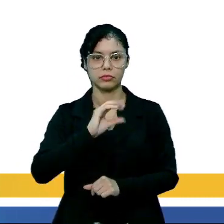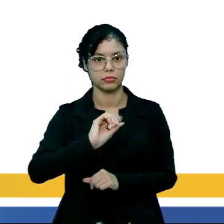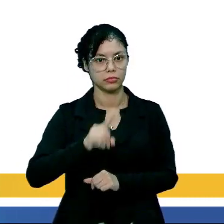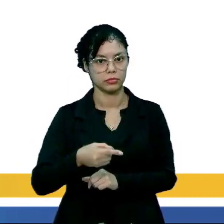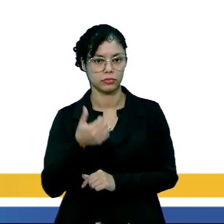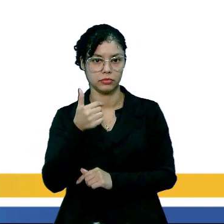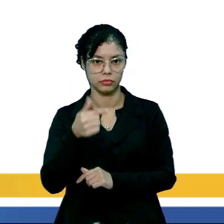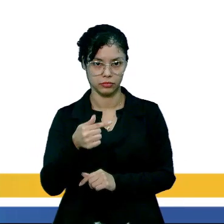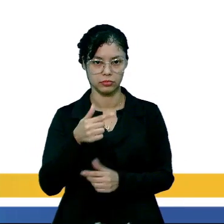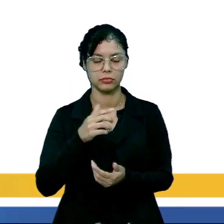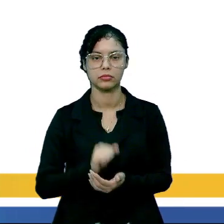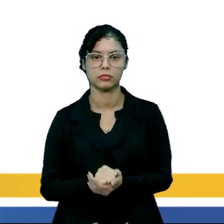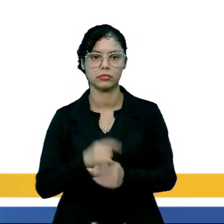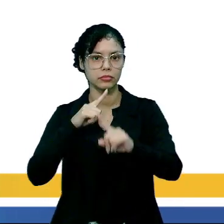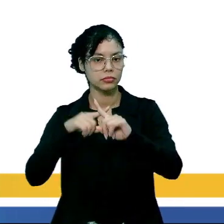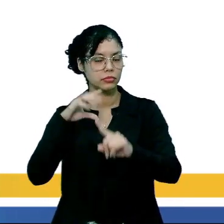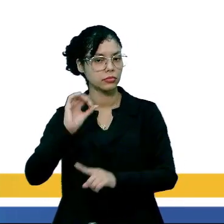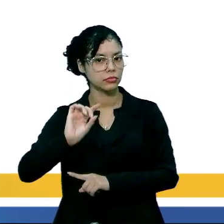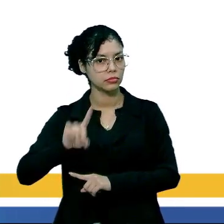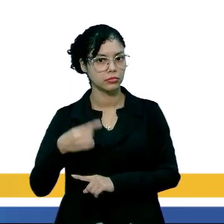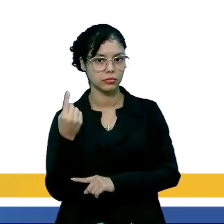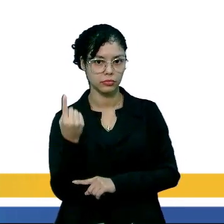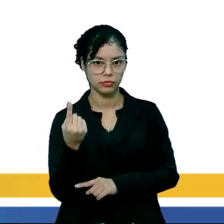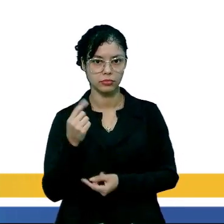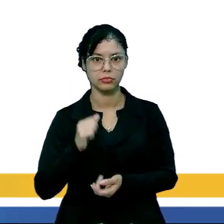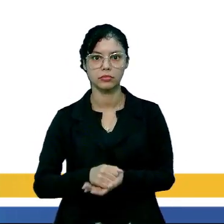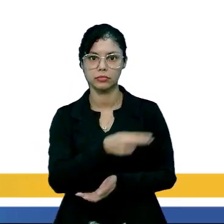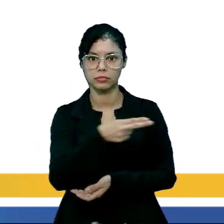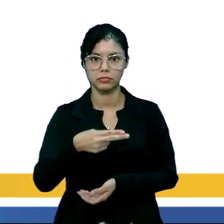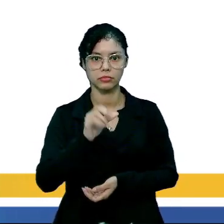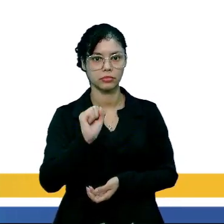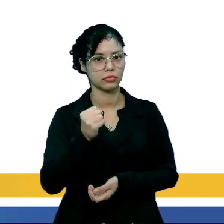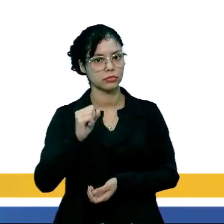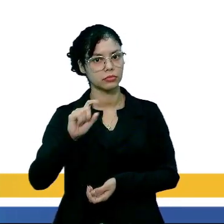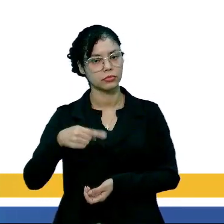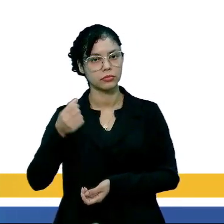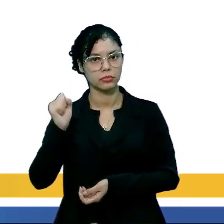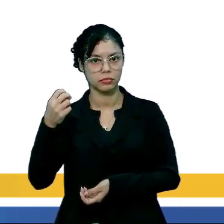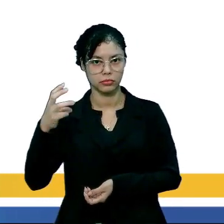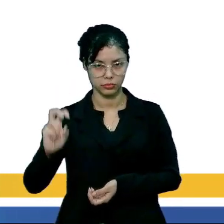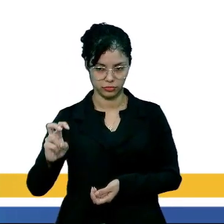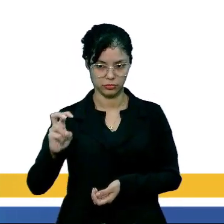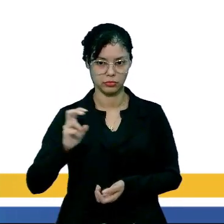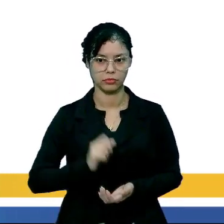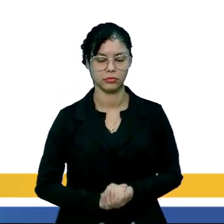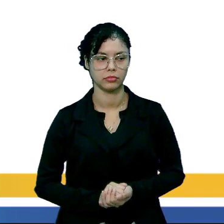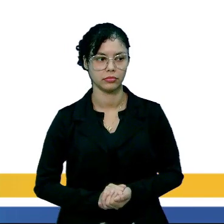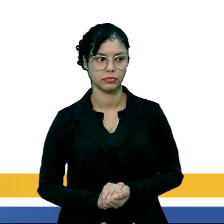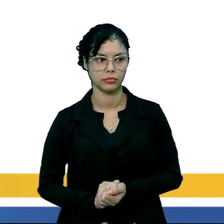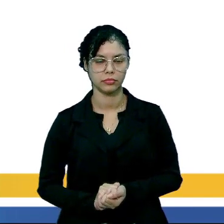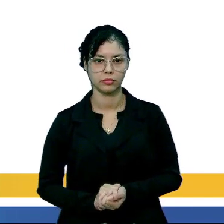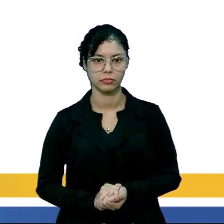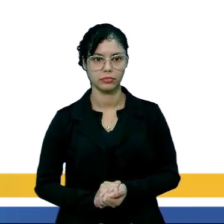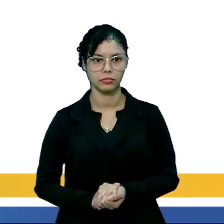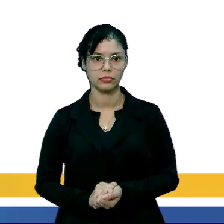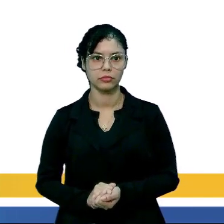mais 0,7 vezes 0,1, que é igual a 0,85.